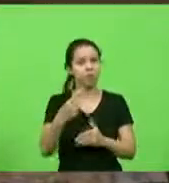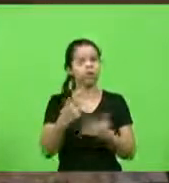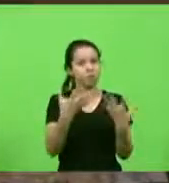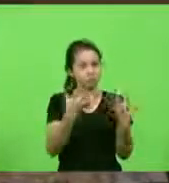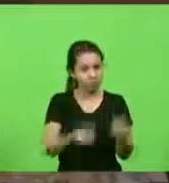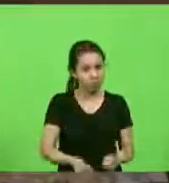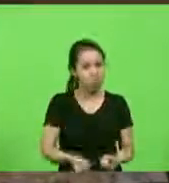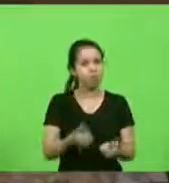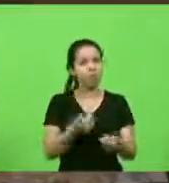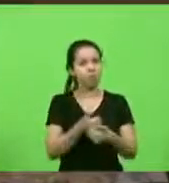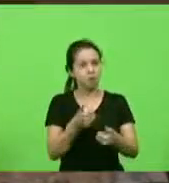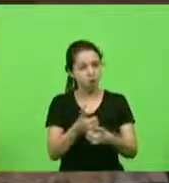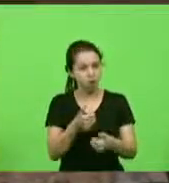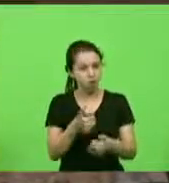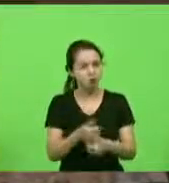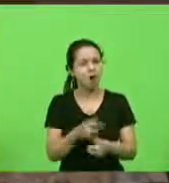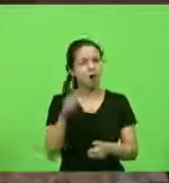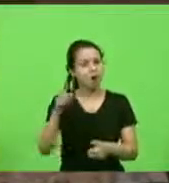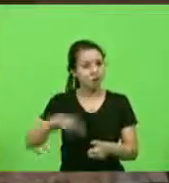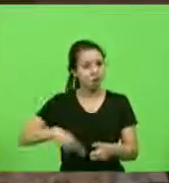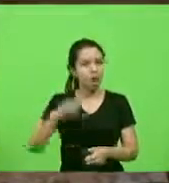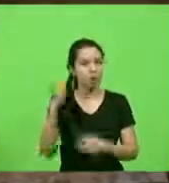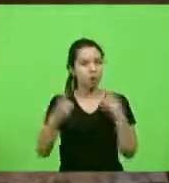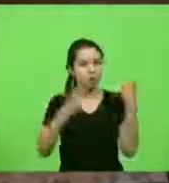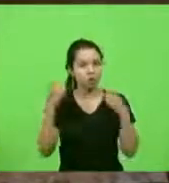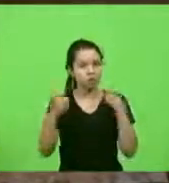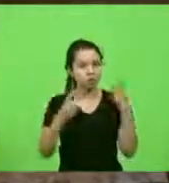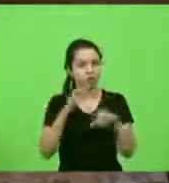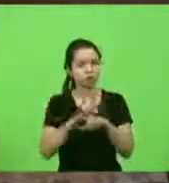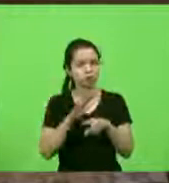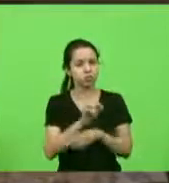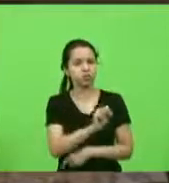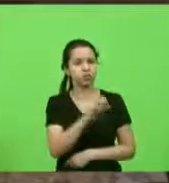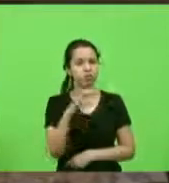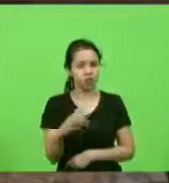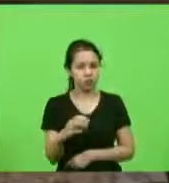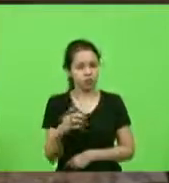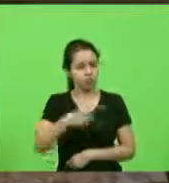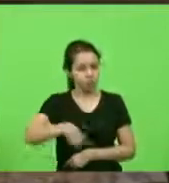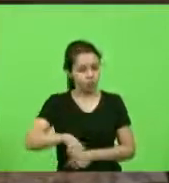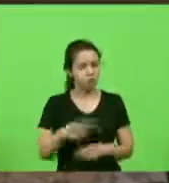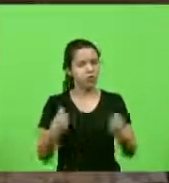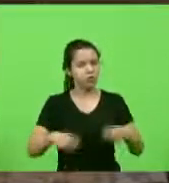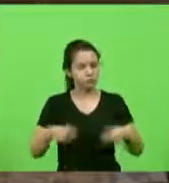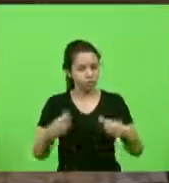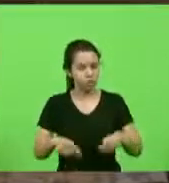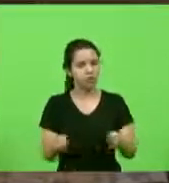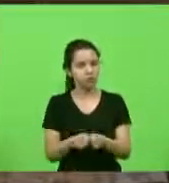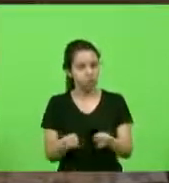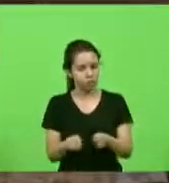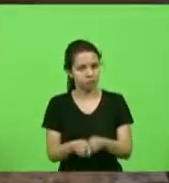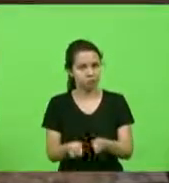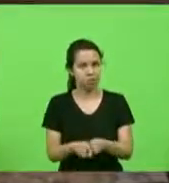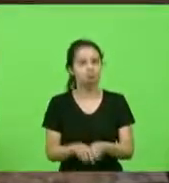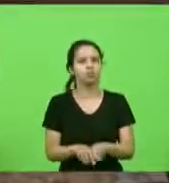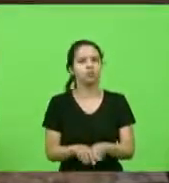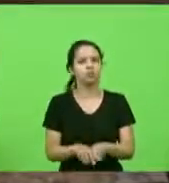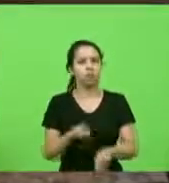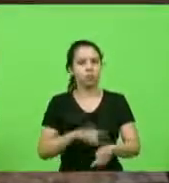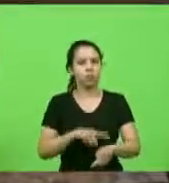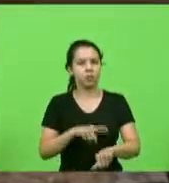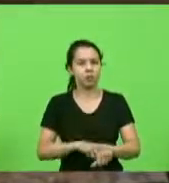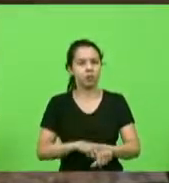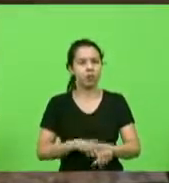republicano um ato de preocupação com santa catarina nós deveríamos também ter um ato legislativo pedir